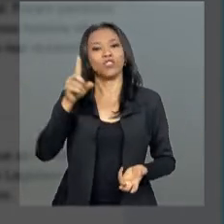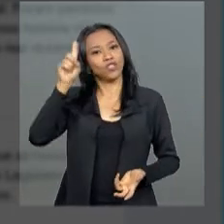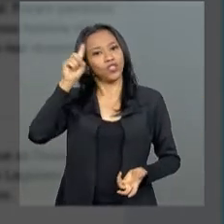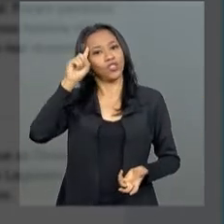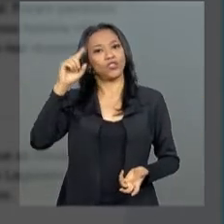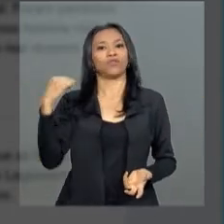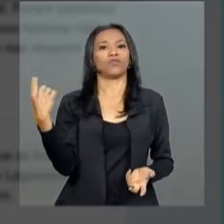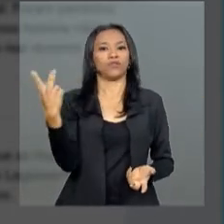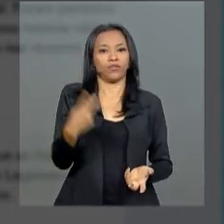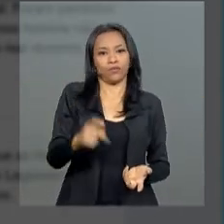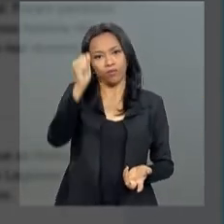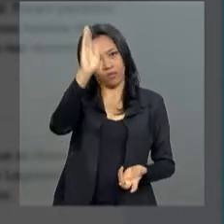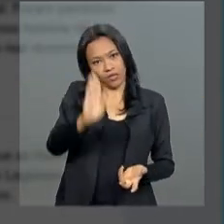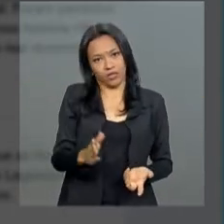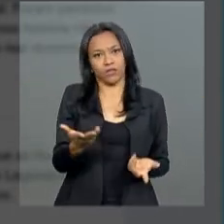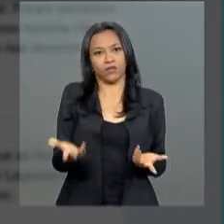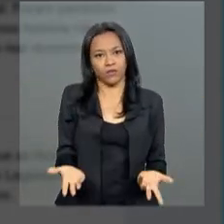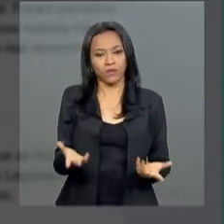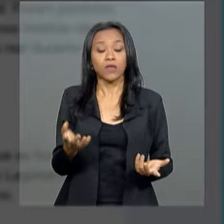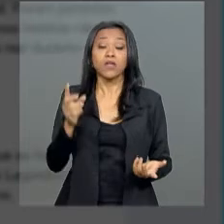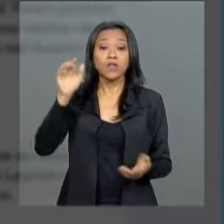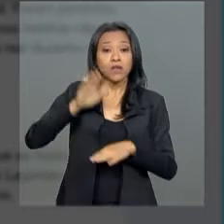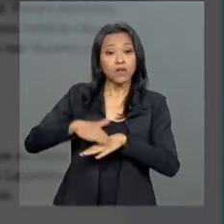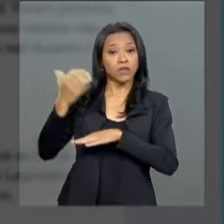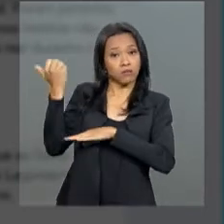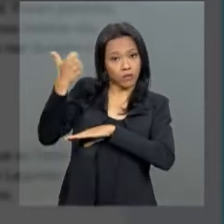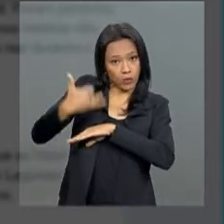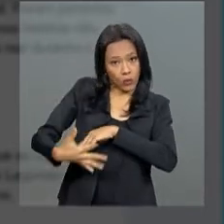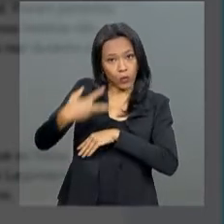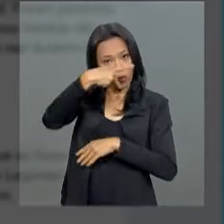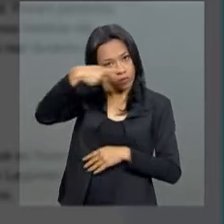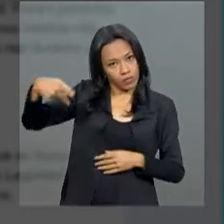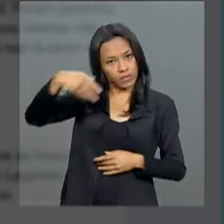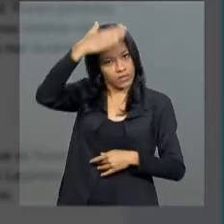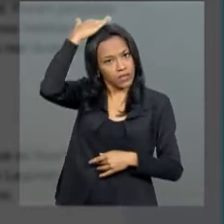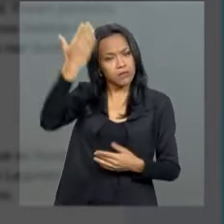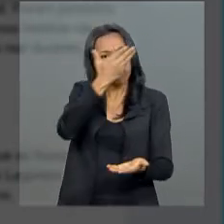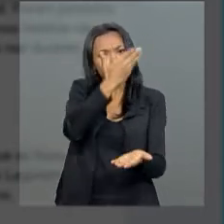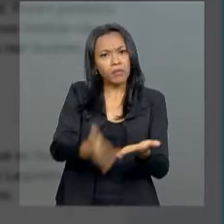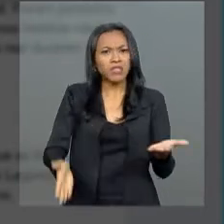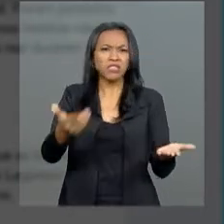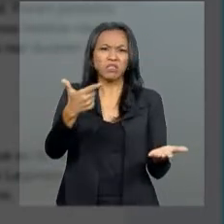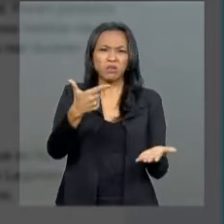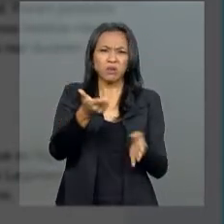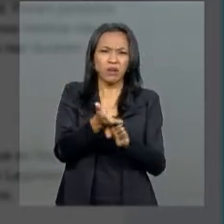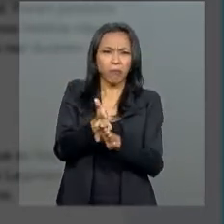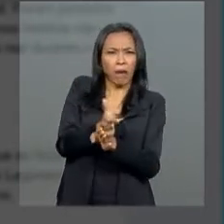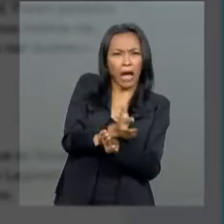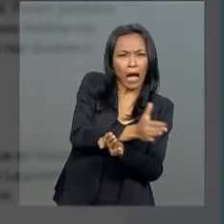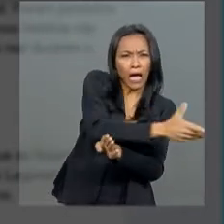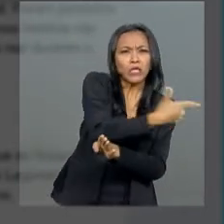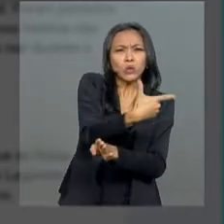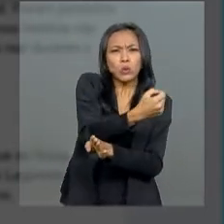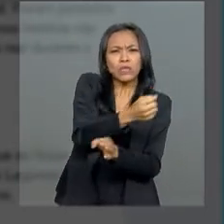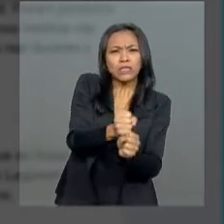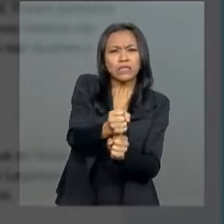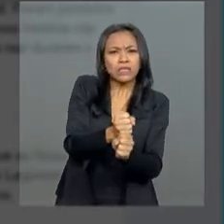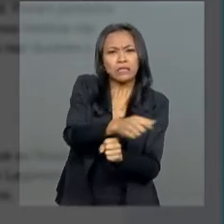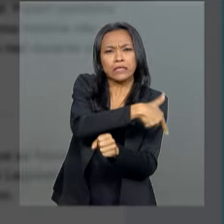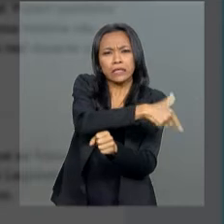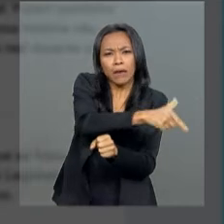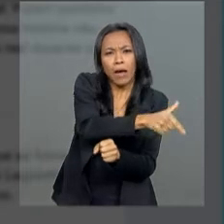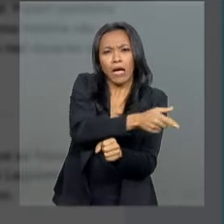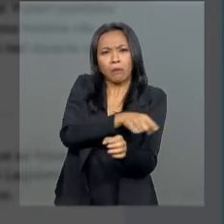museologia no nosso país. Segundo o presidente, foram perdidos 200 anos de trabalho, pesquisa e